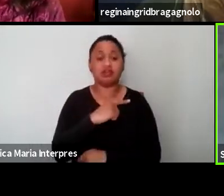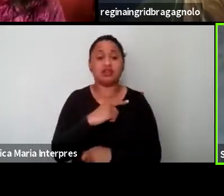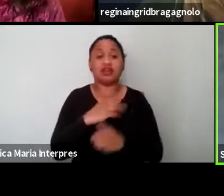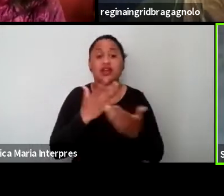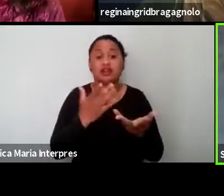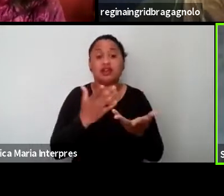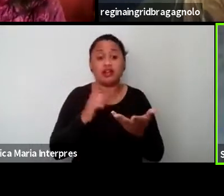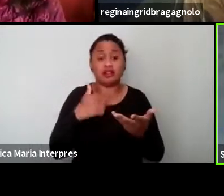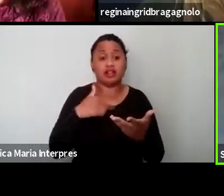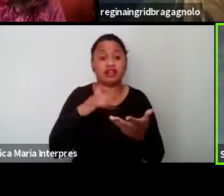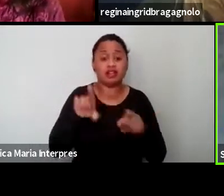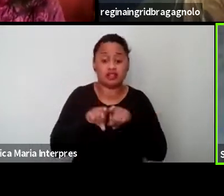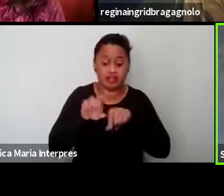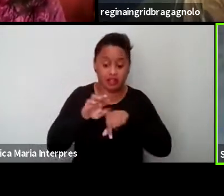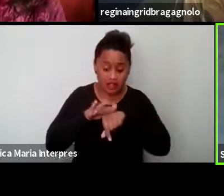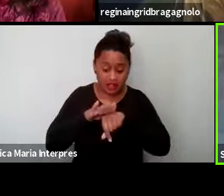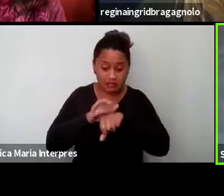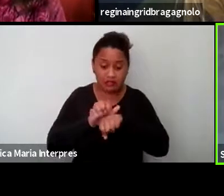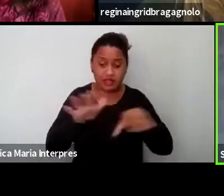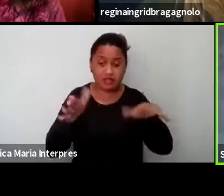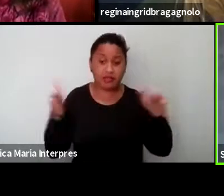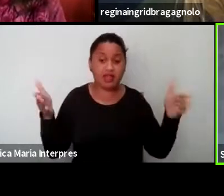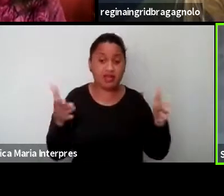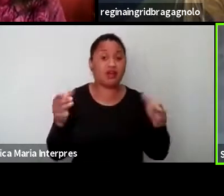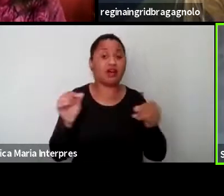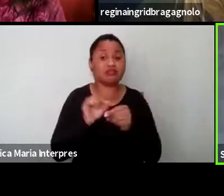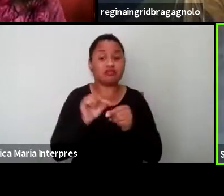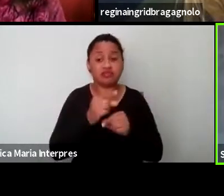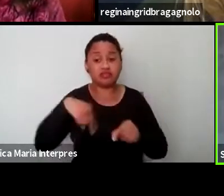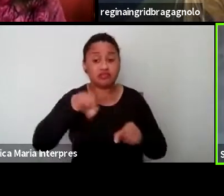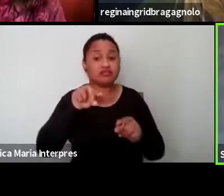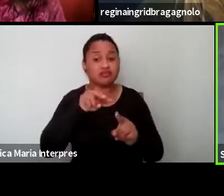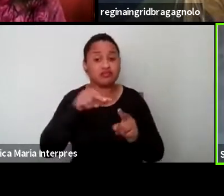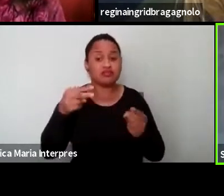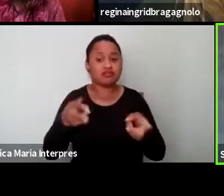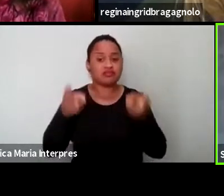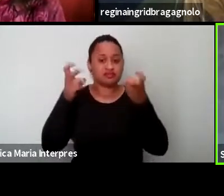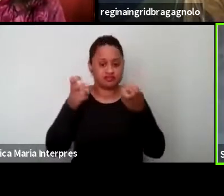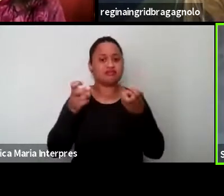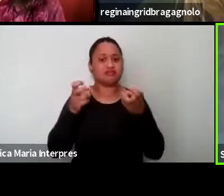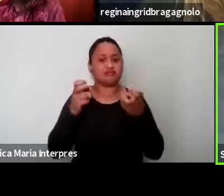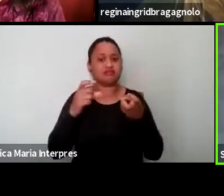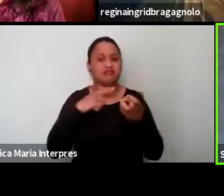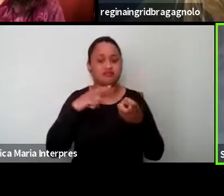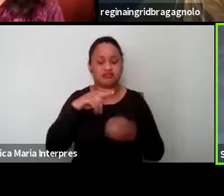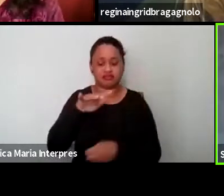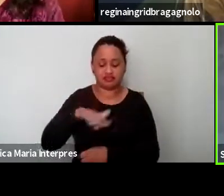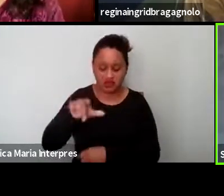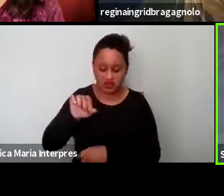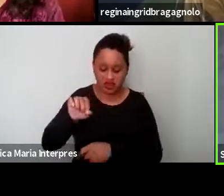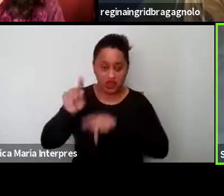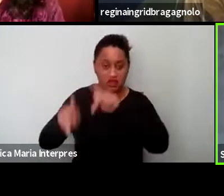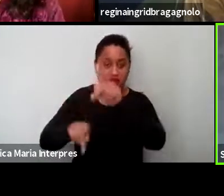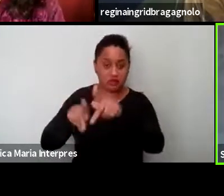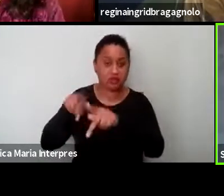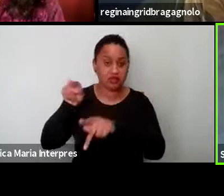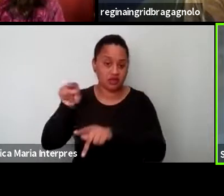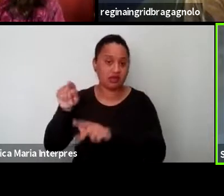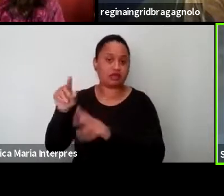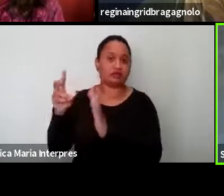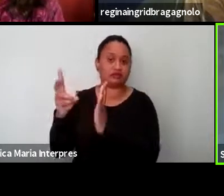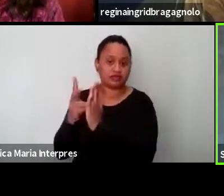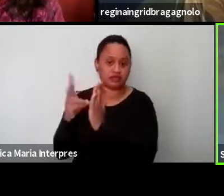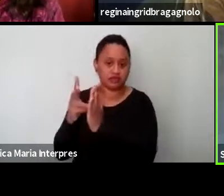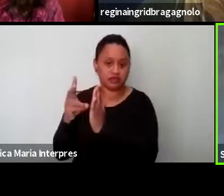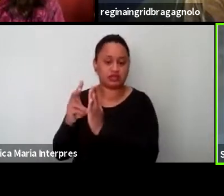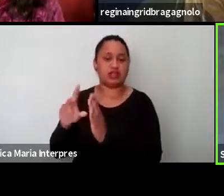nos colocou ele, pelo menos, para determinadas populações, e eu trago aqui o caso das populações caigangue, né? Dos